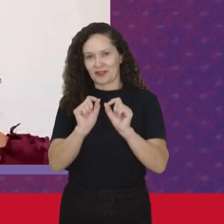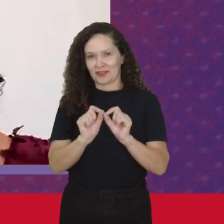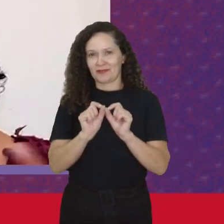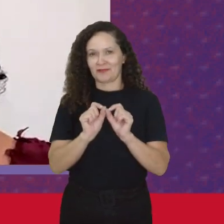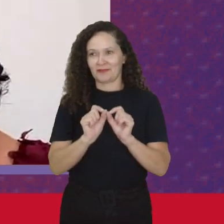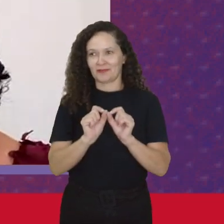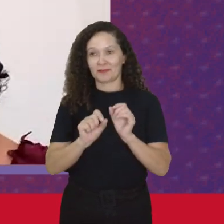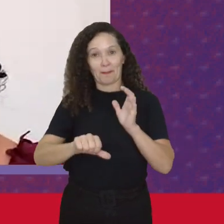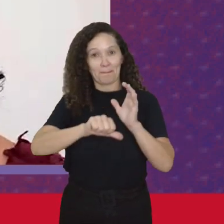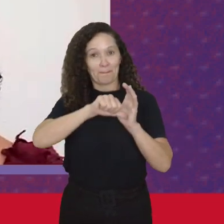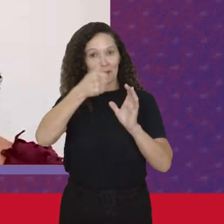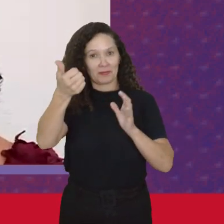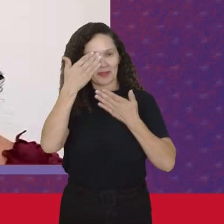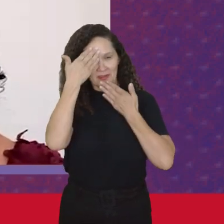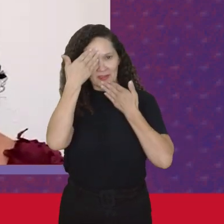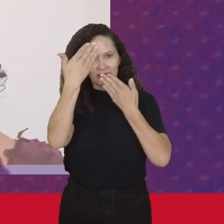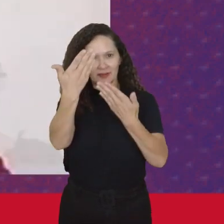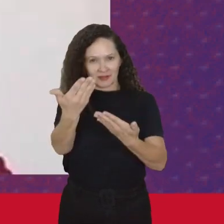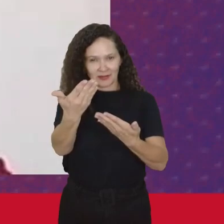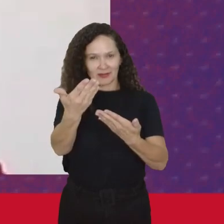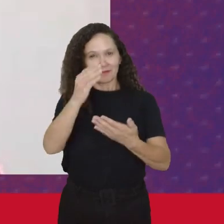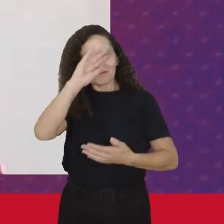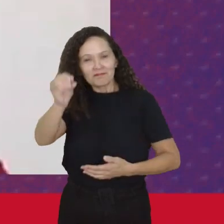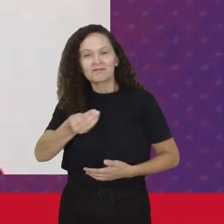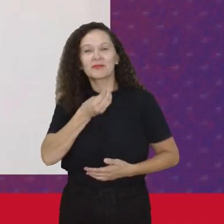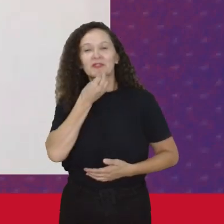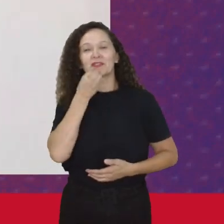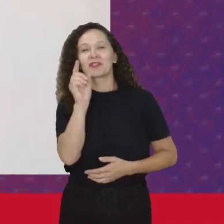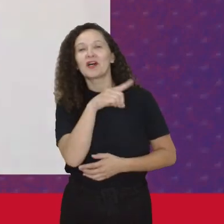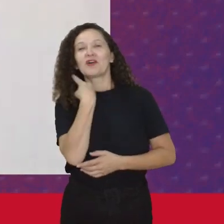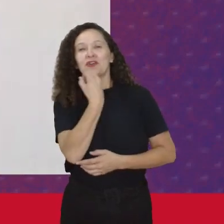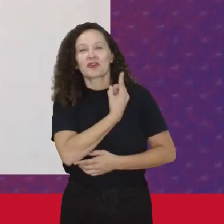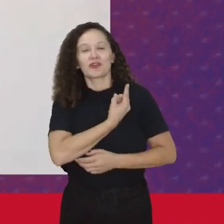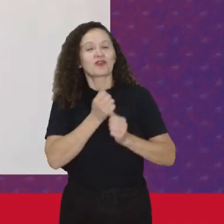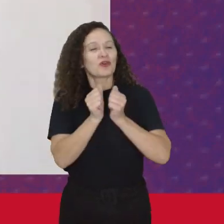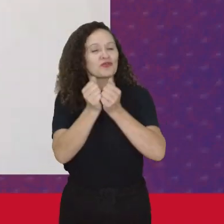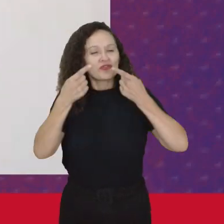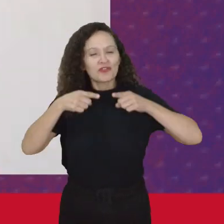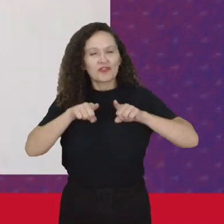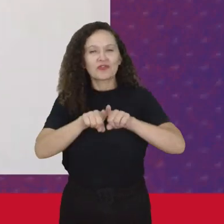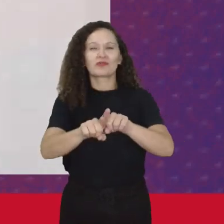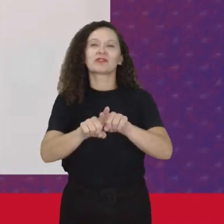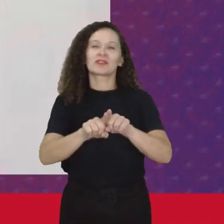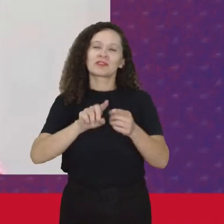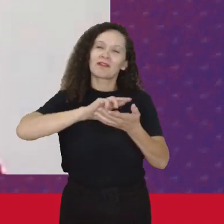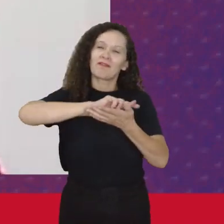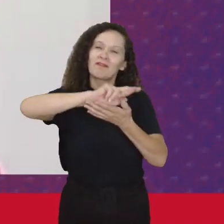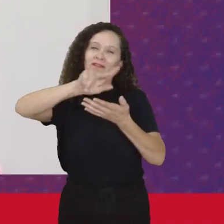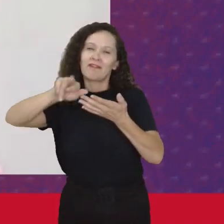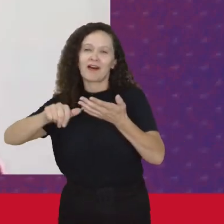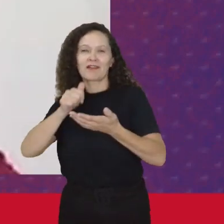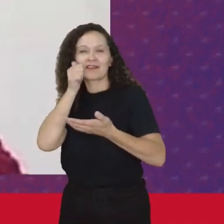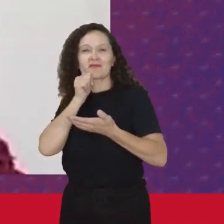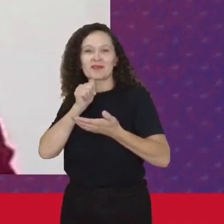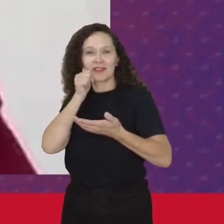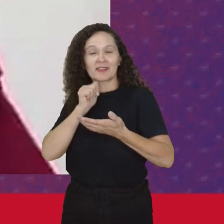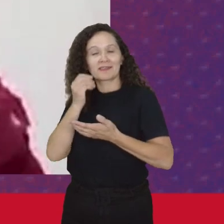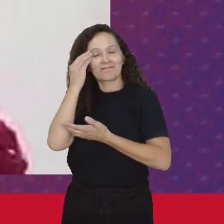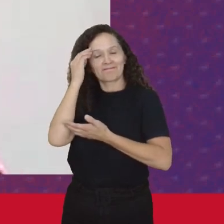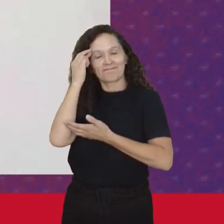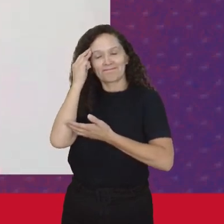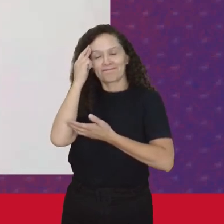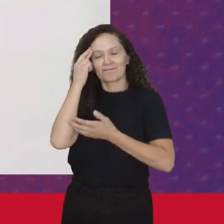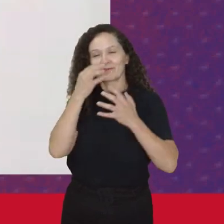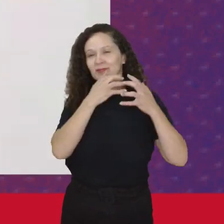Primeiro Agradecer A oportunidade De nós Estarmos Aqui Juntas Fazendo Essa Reflexão